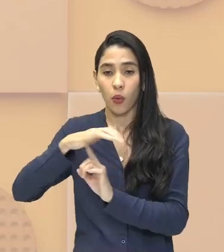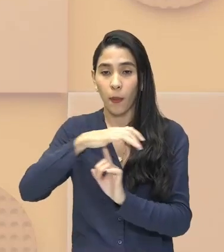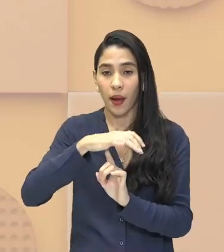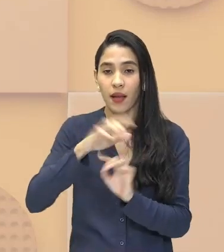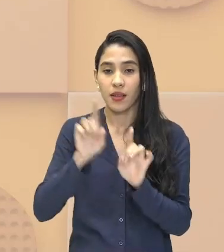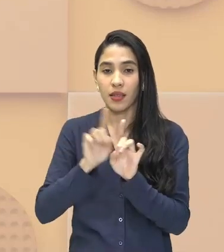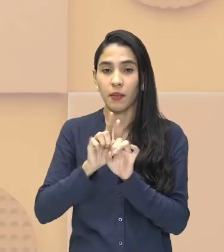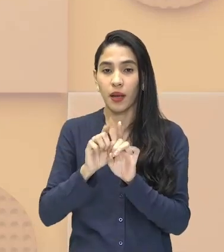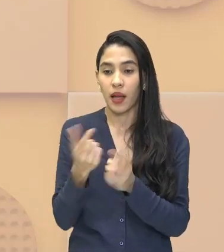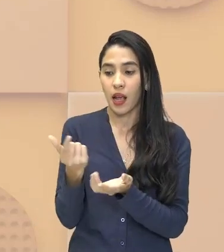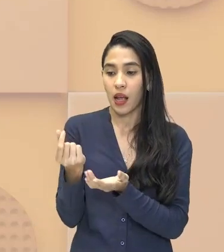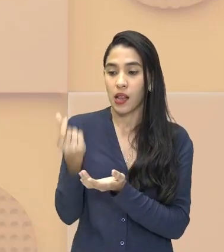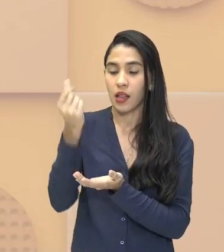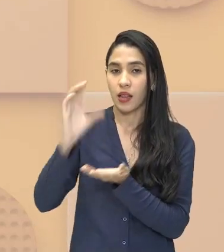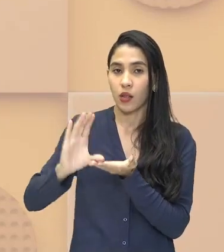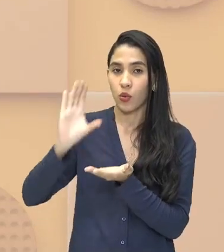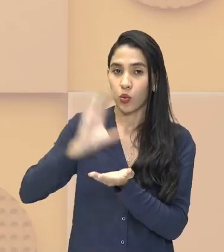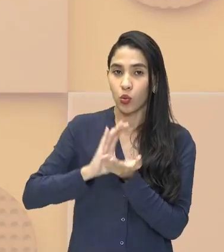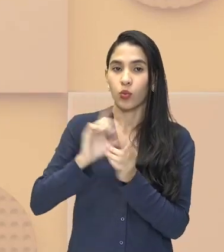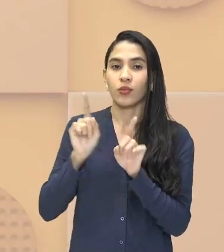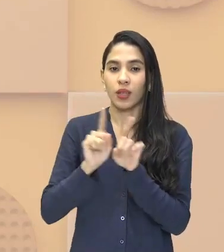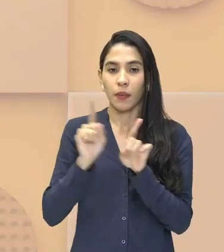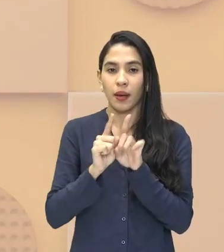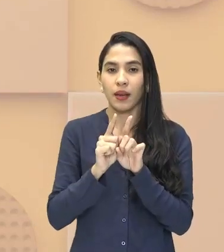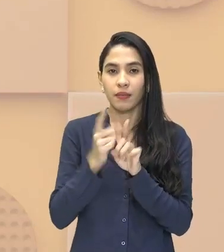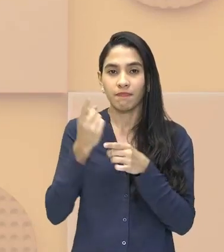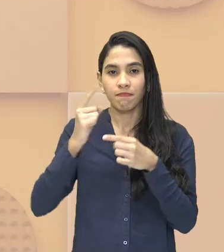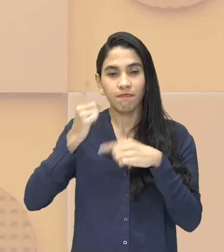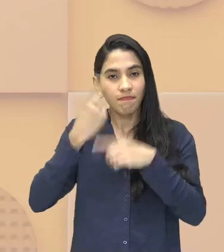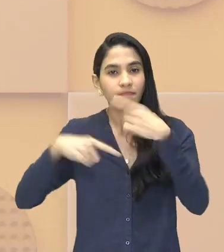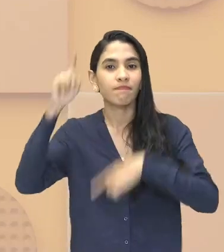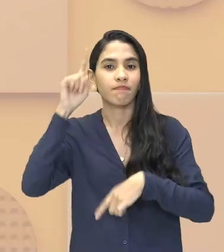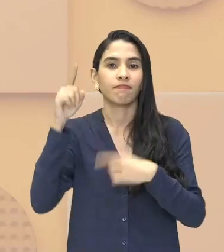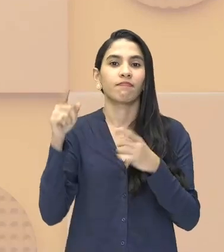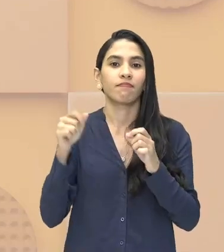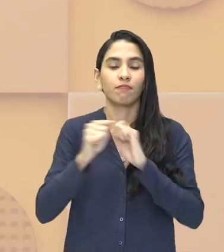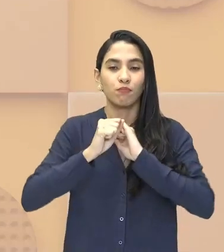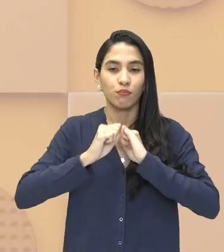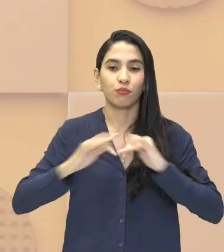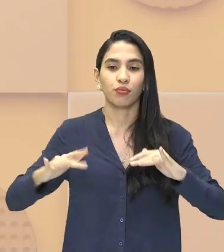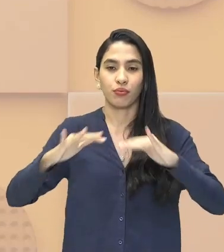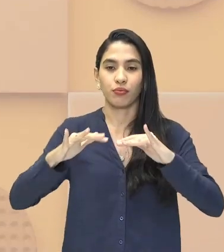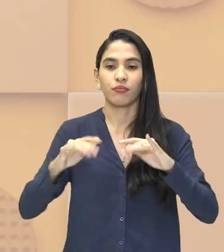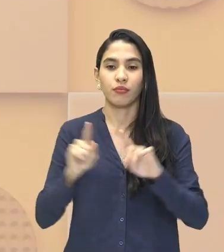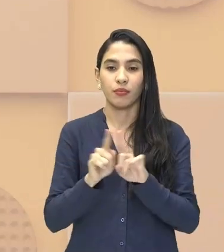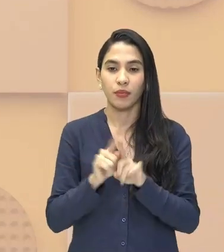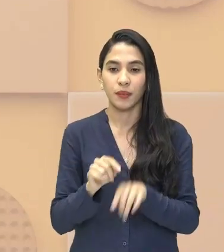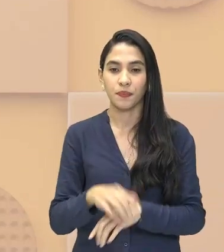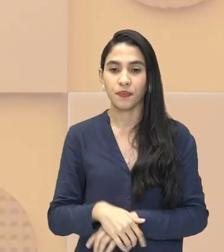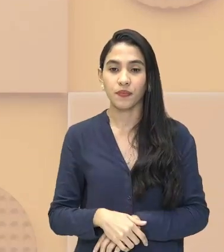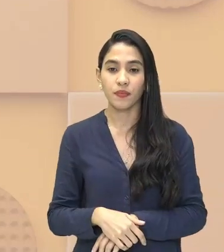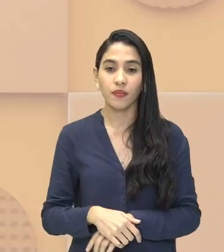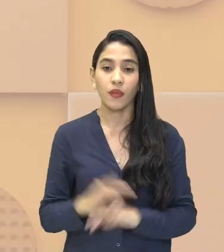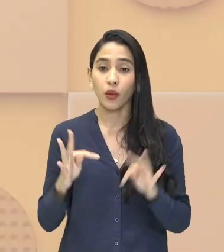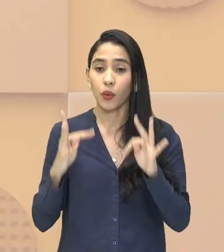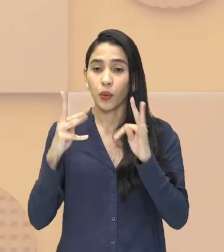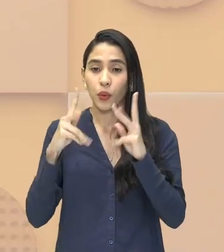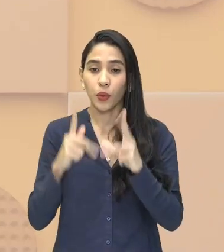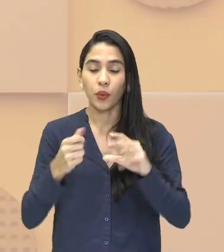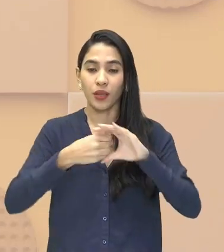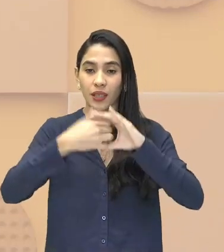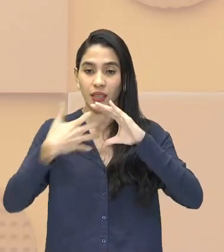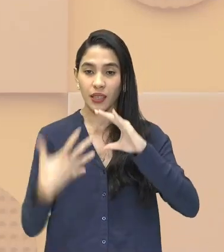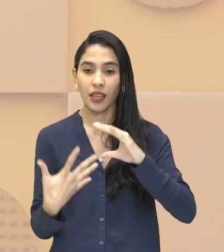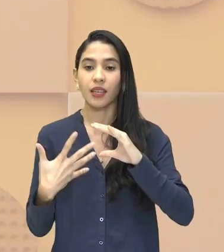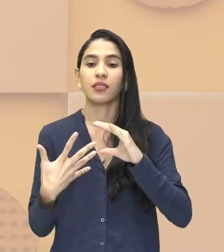forma de lucro, vai ser bastante desenvolvida e difundida nessa mudança de pensamento. Então, todas essas características,